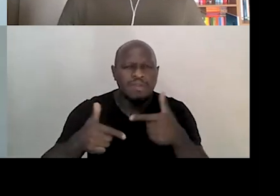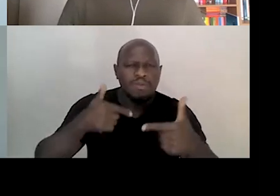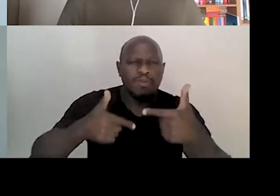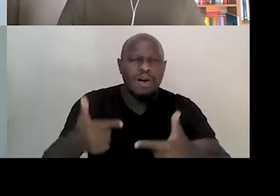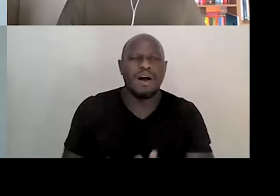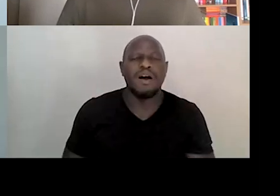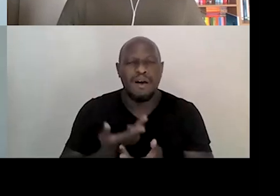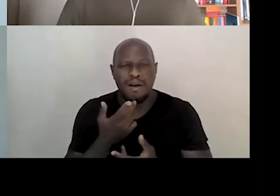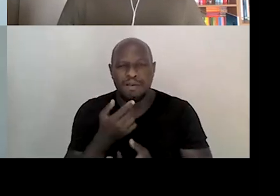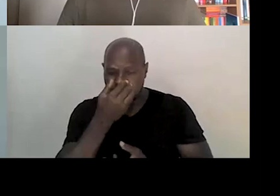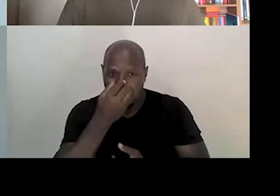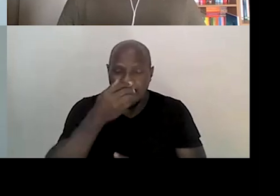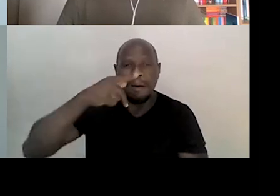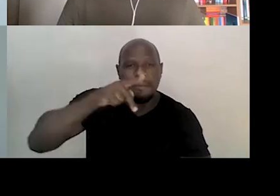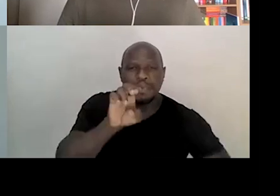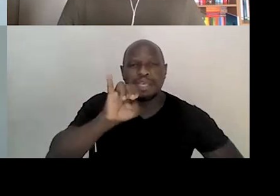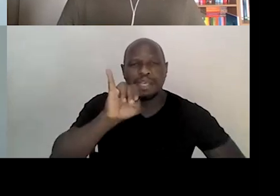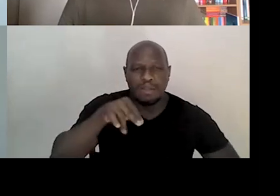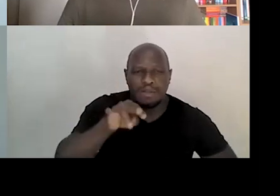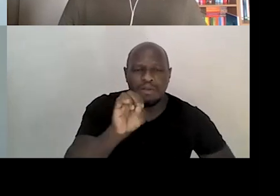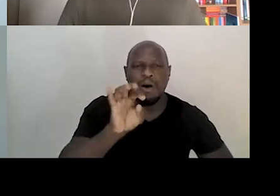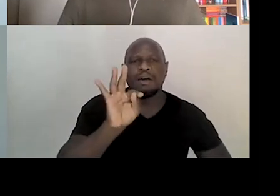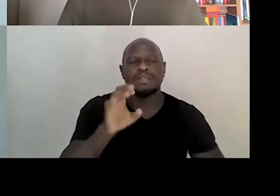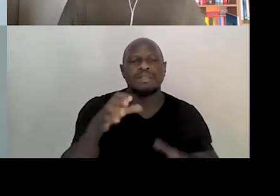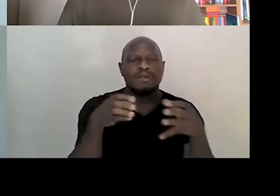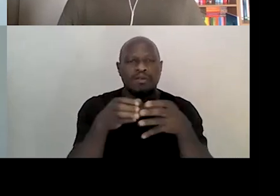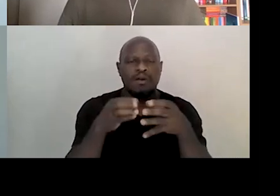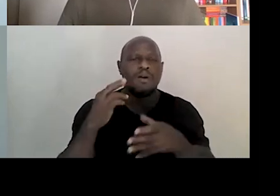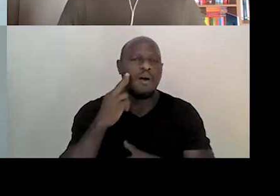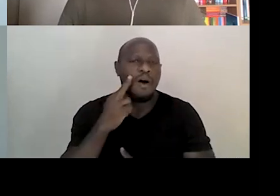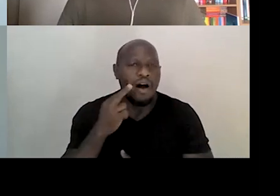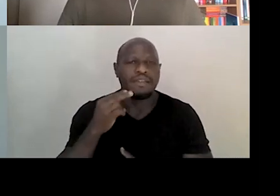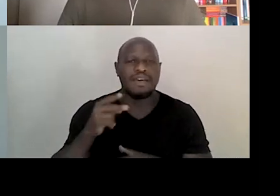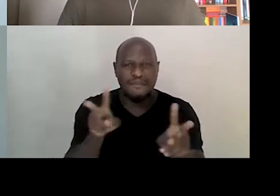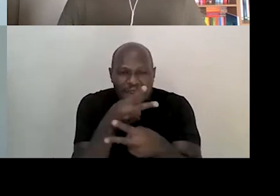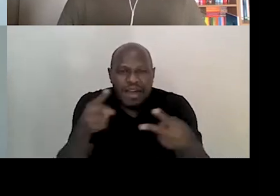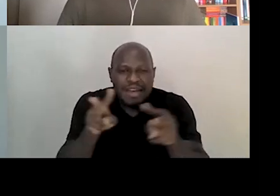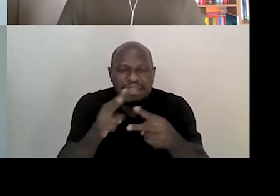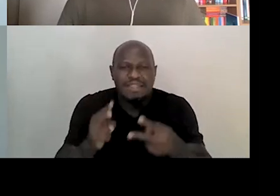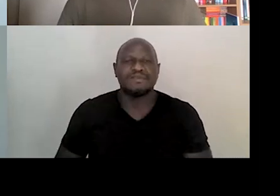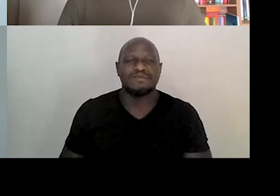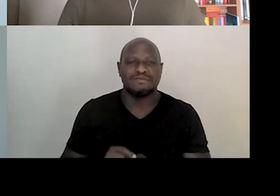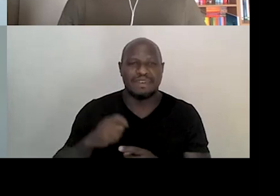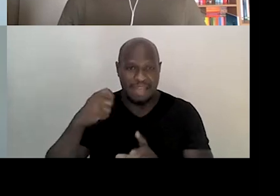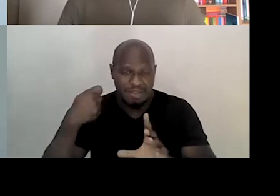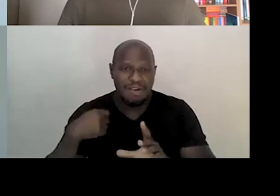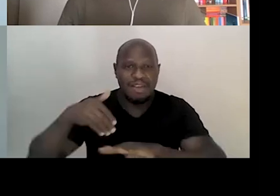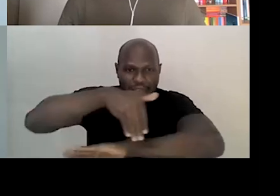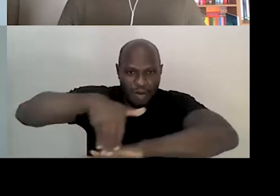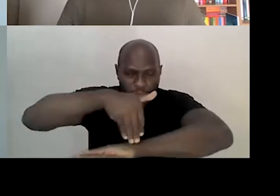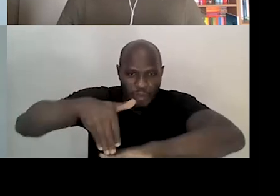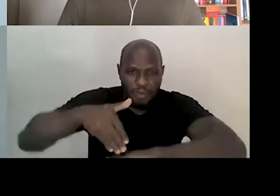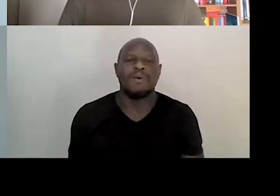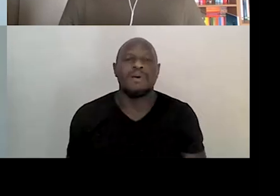de Pinote. Integra o grupo Rosa dos Lentes e o coletivo Galpão da Lua. Atua em espetáculos como...